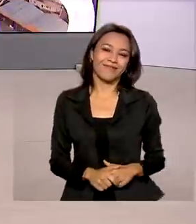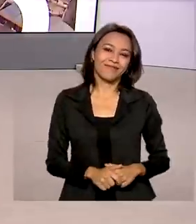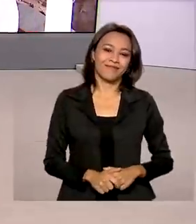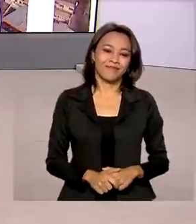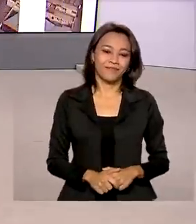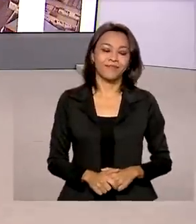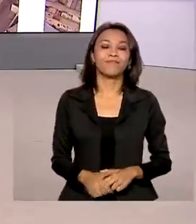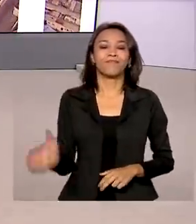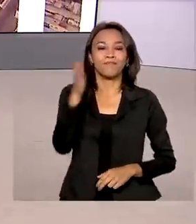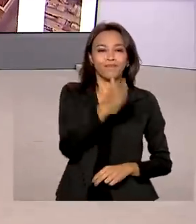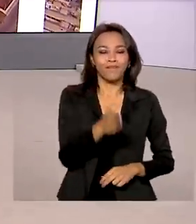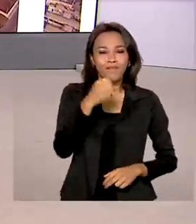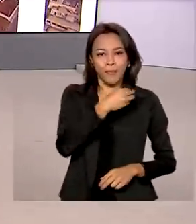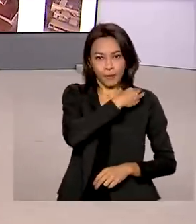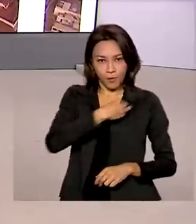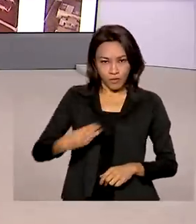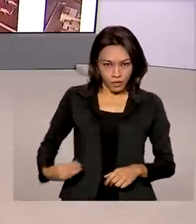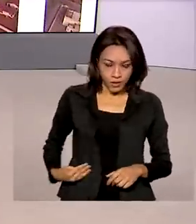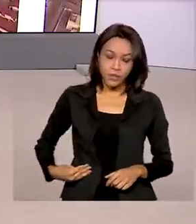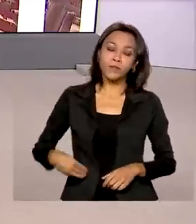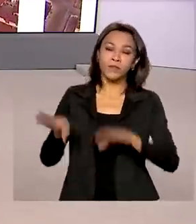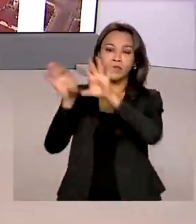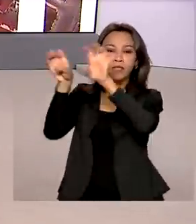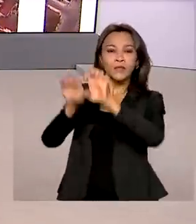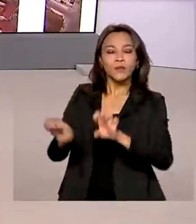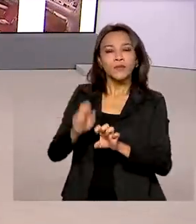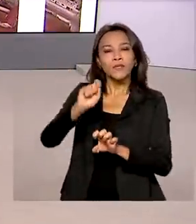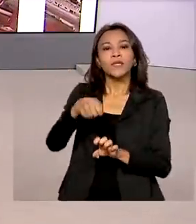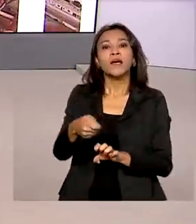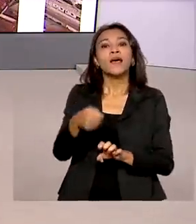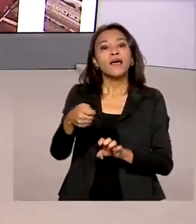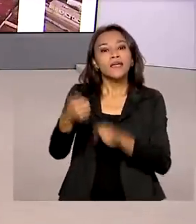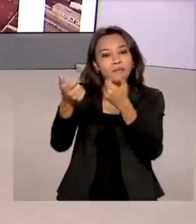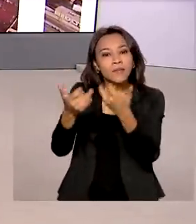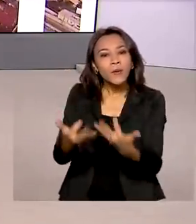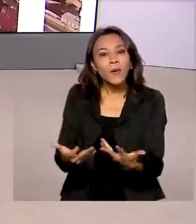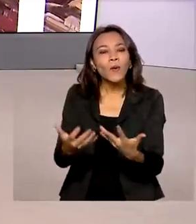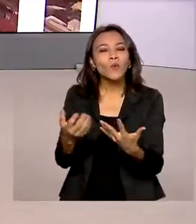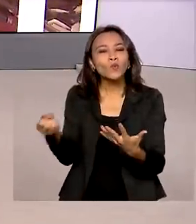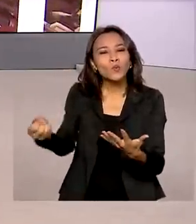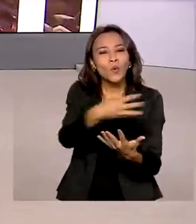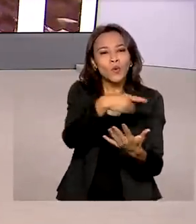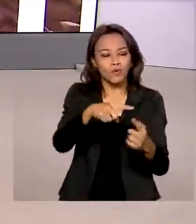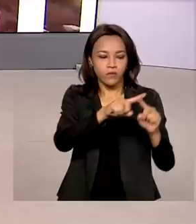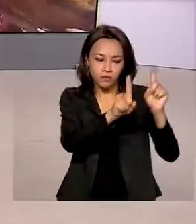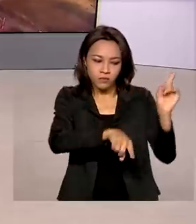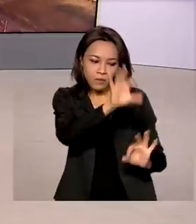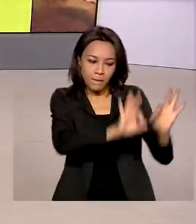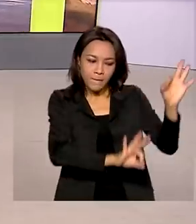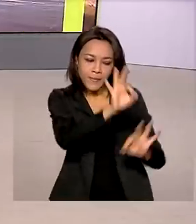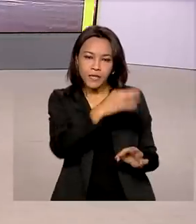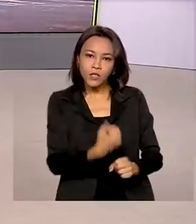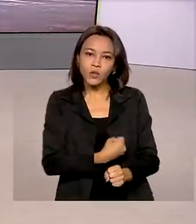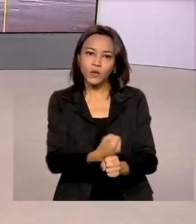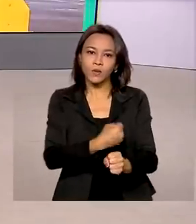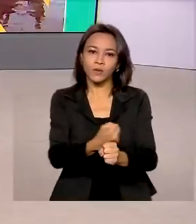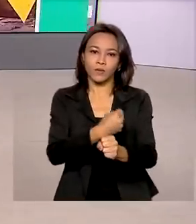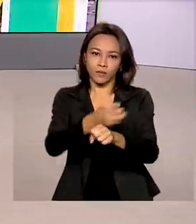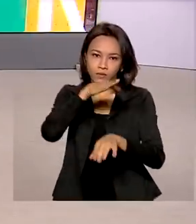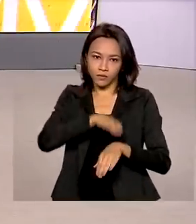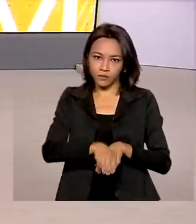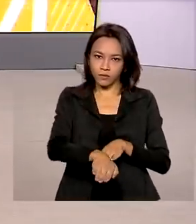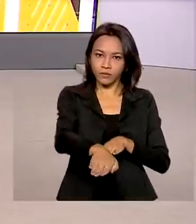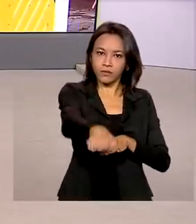O ministro da Infraestrutura, Tarcísio de Freitas, anunciou um novo plano de concessões de rodovias para o estado do Paraná.